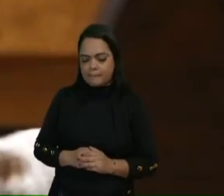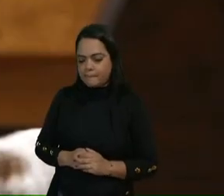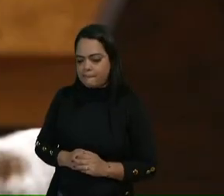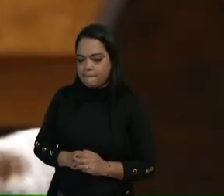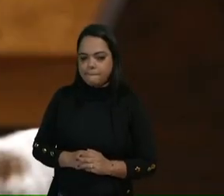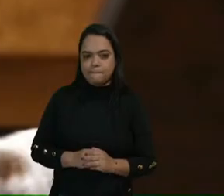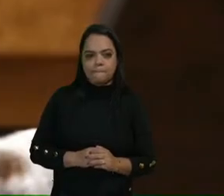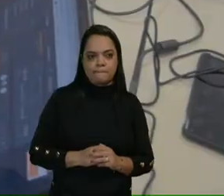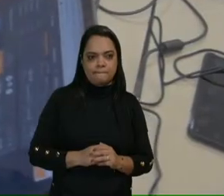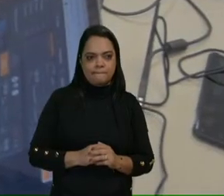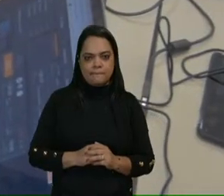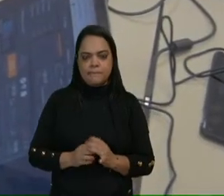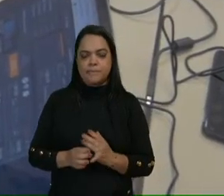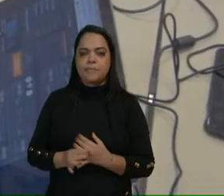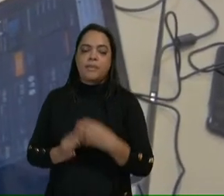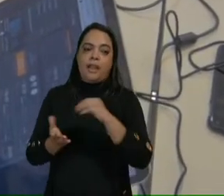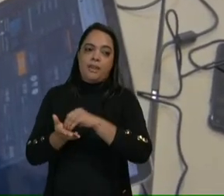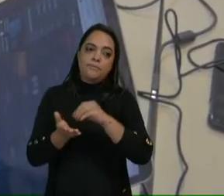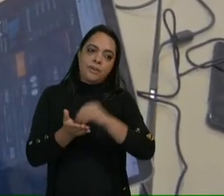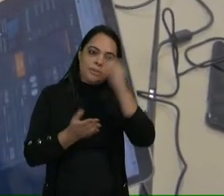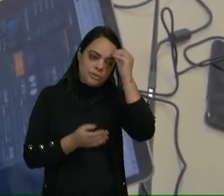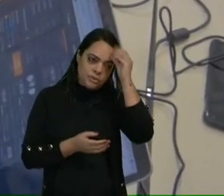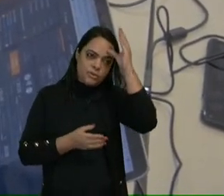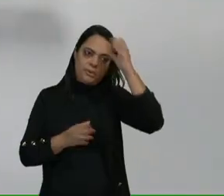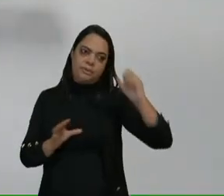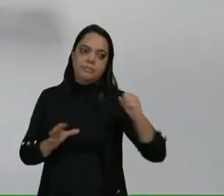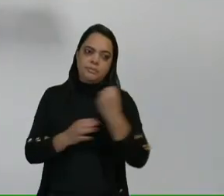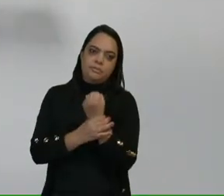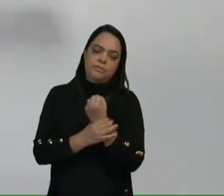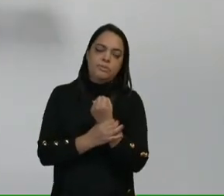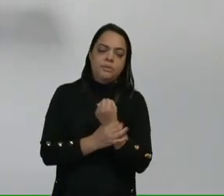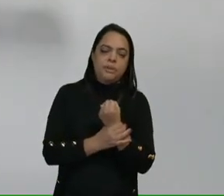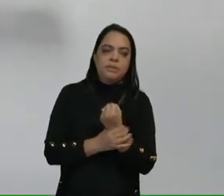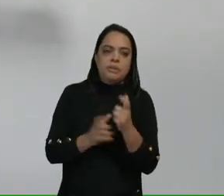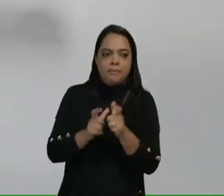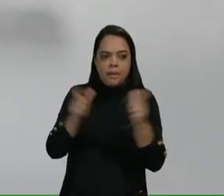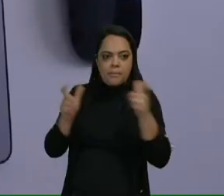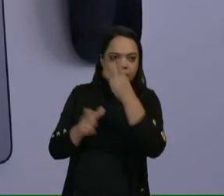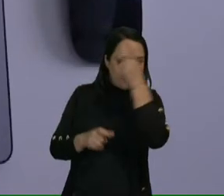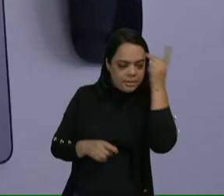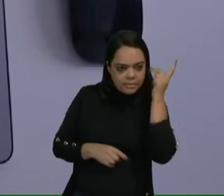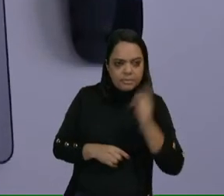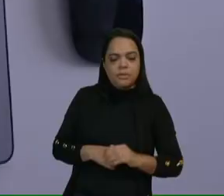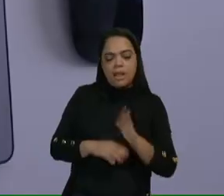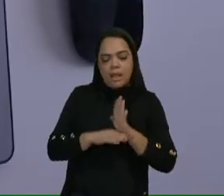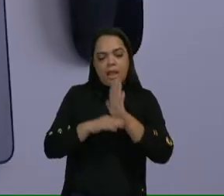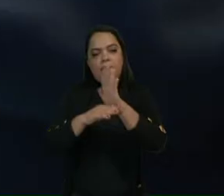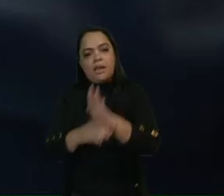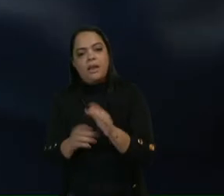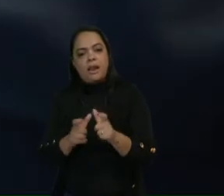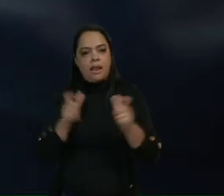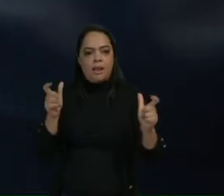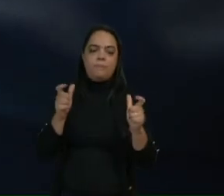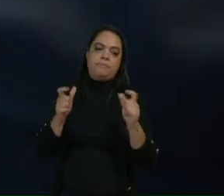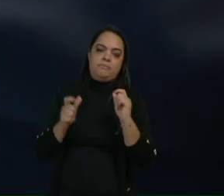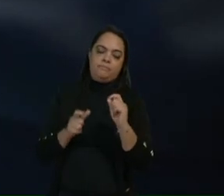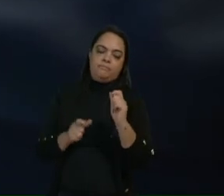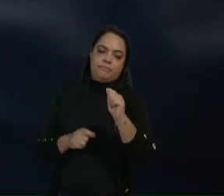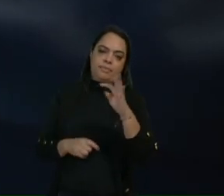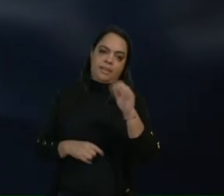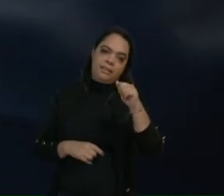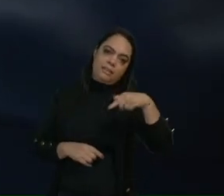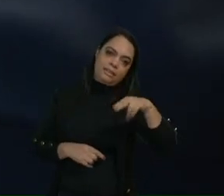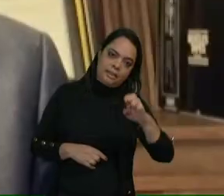conectados na pandemia e a falta de conhecimento em segurança digital por grande parte das pessoas ajudaram a ampliar os ataques. O